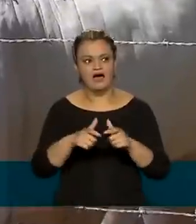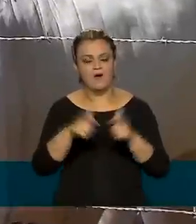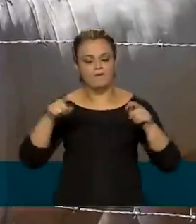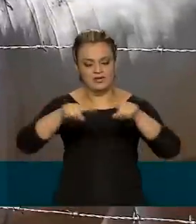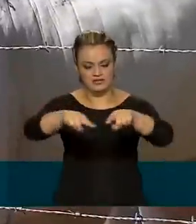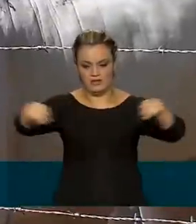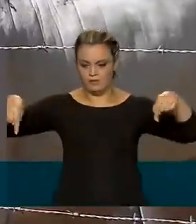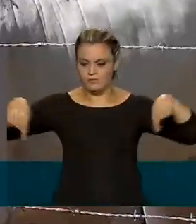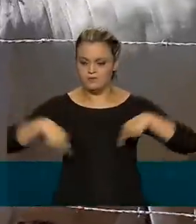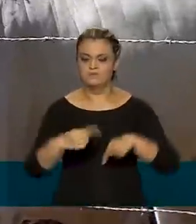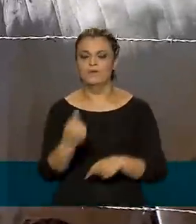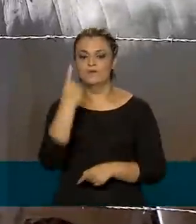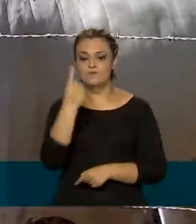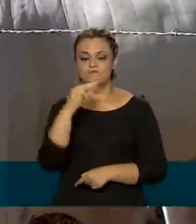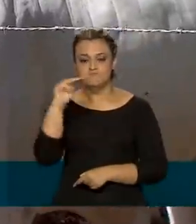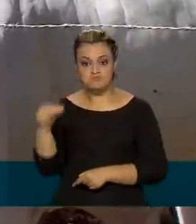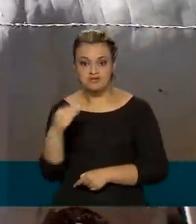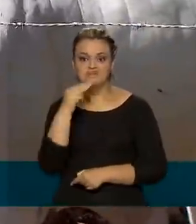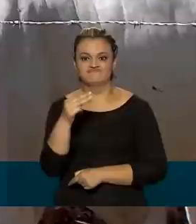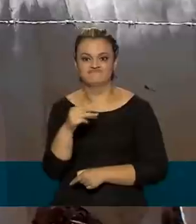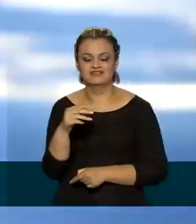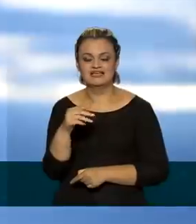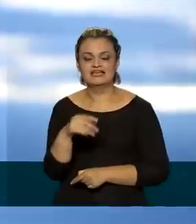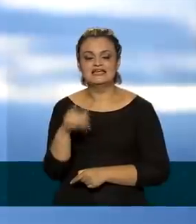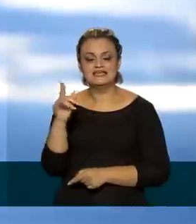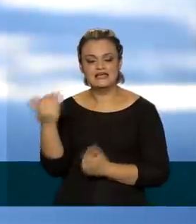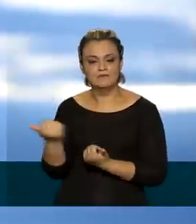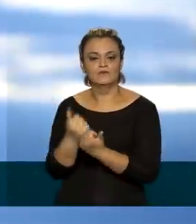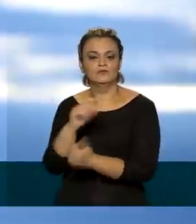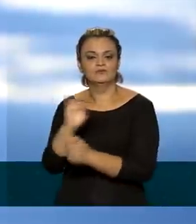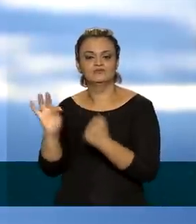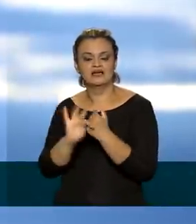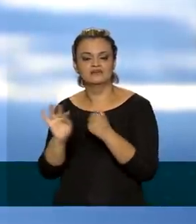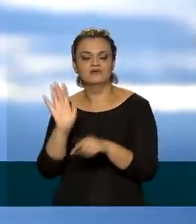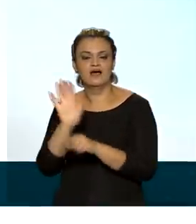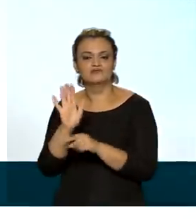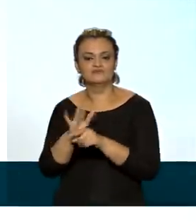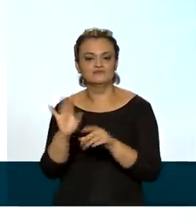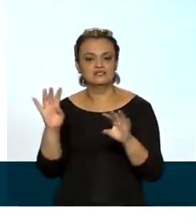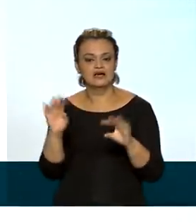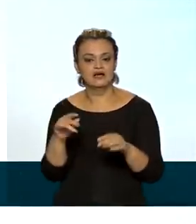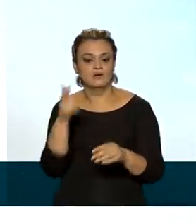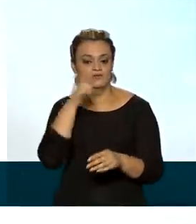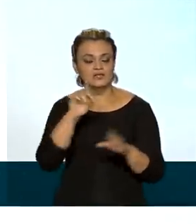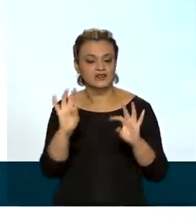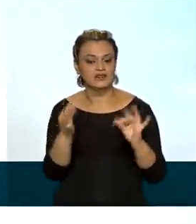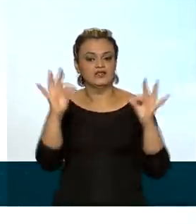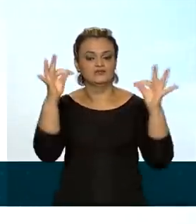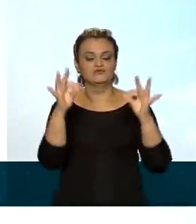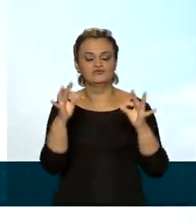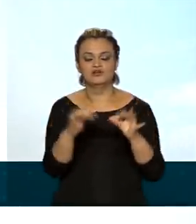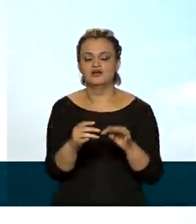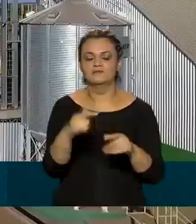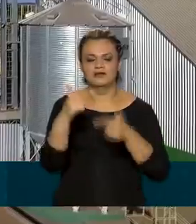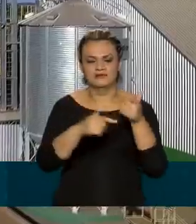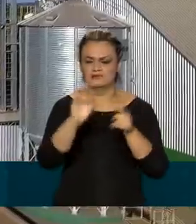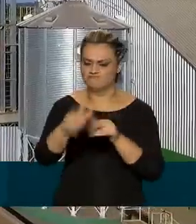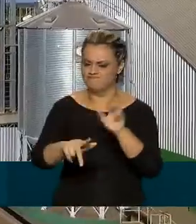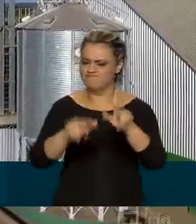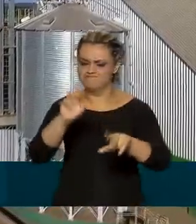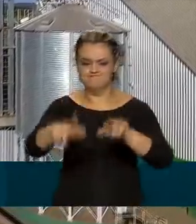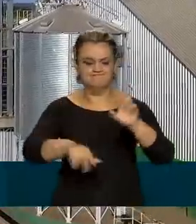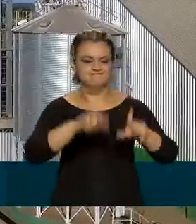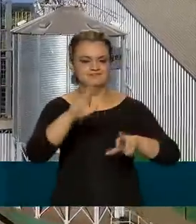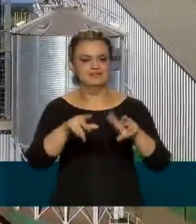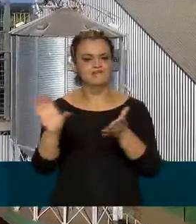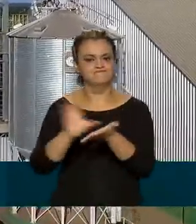assistência técnica tem sido fundamental para levar tecnologia para promover a diversificação de